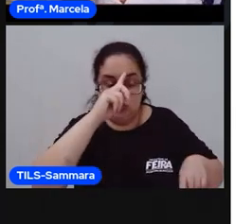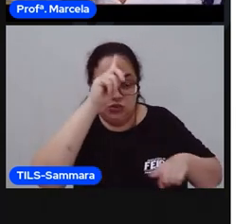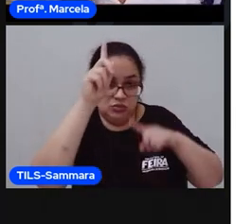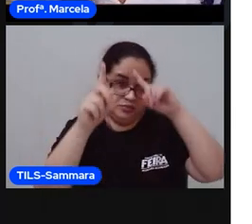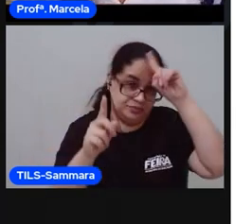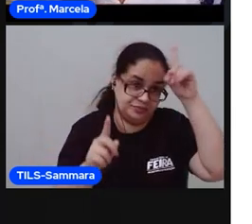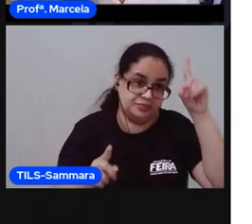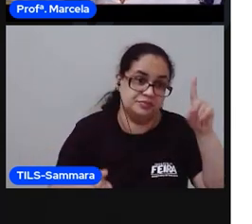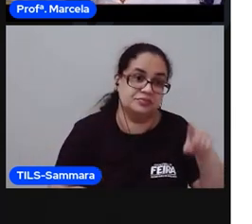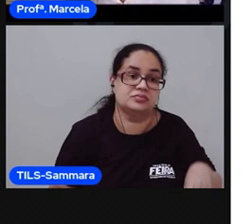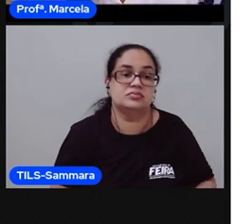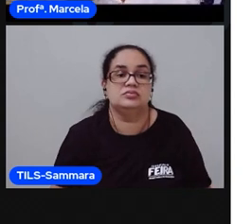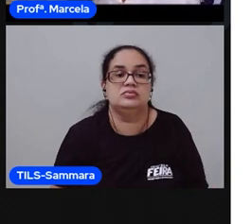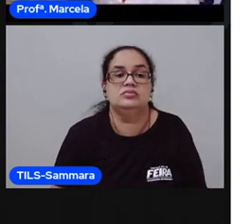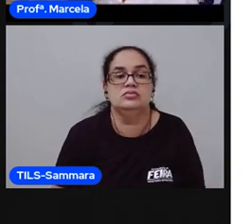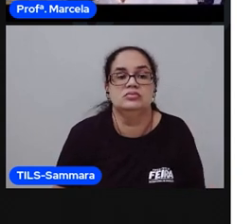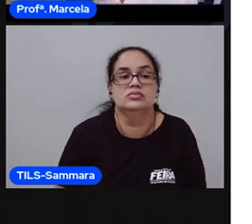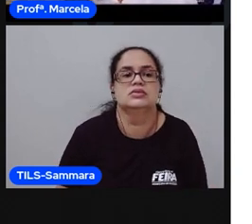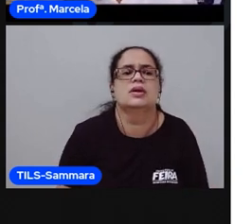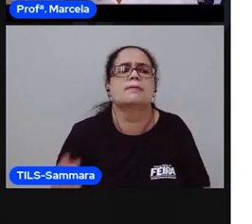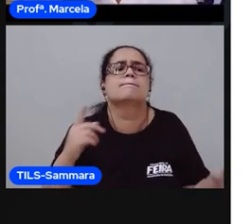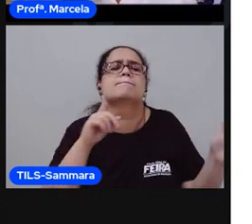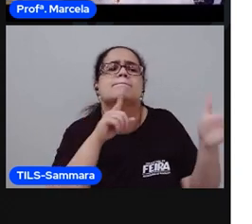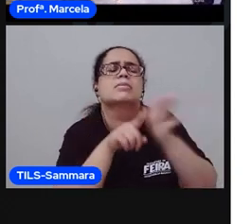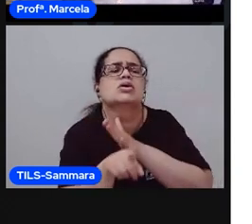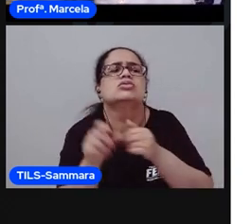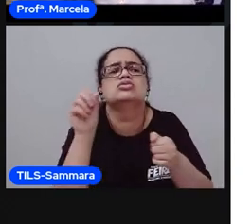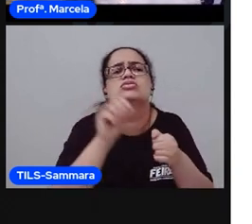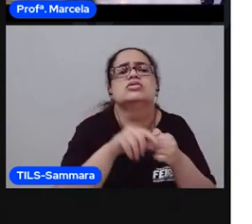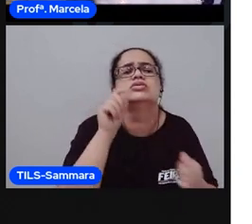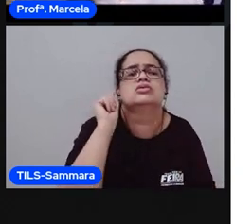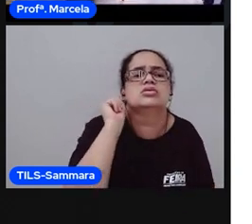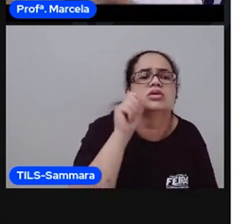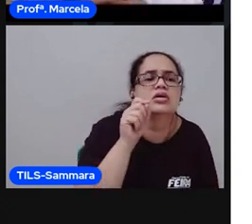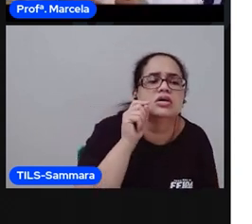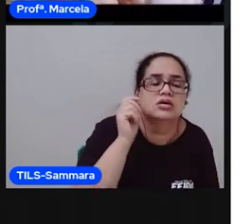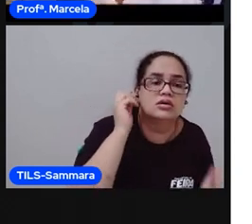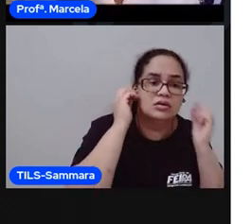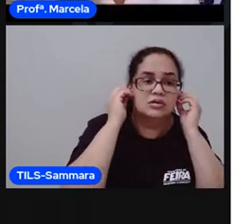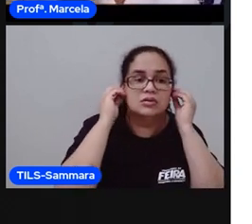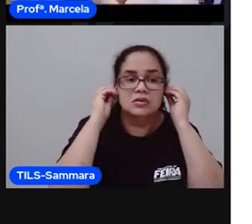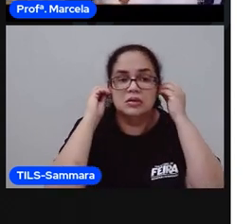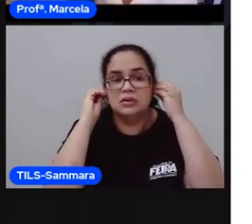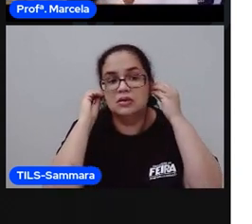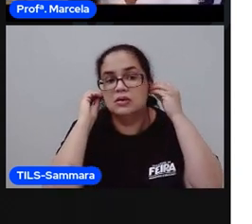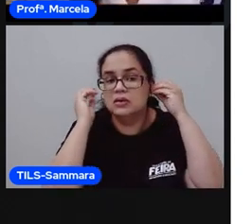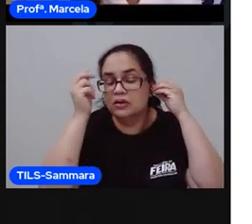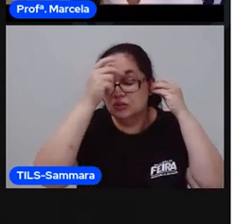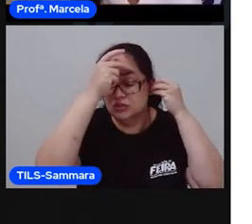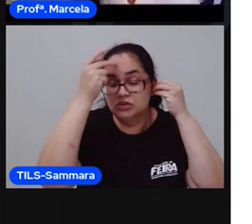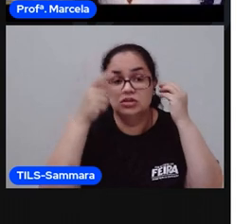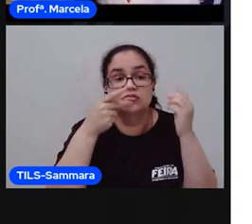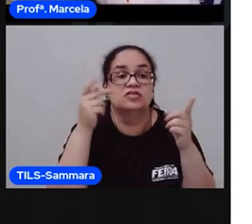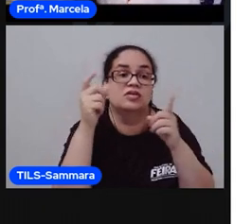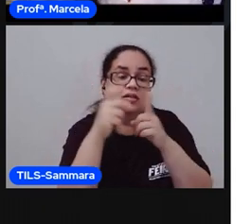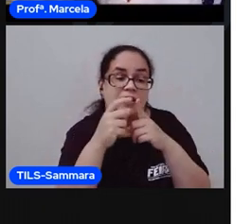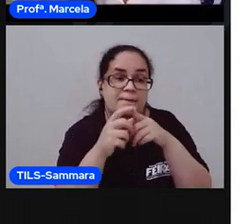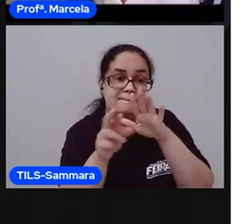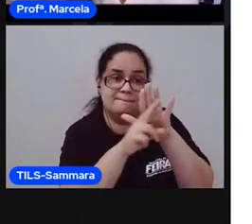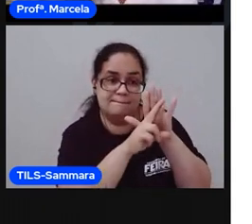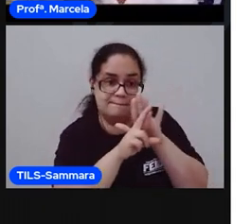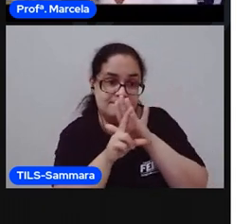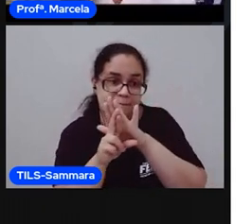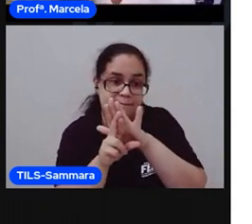o seu gesto. E aí você pergunta, o que é que eu fiz? E aí a pessoa vai ter que falar que animal foi que você representou.